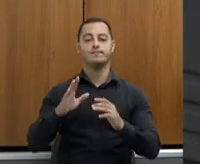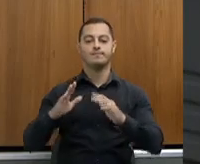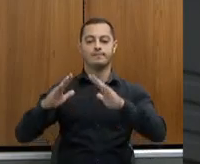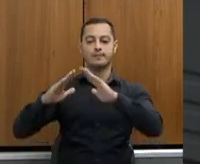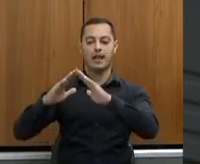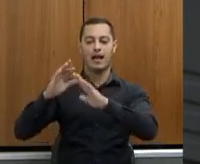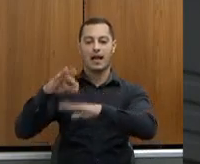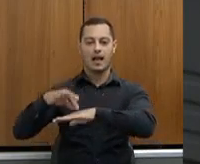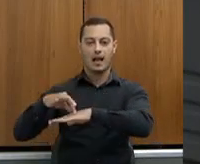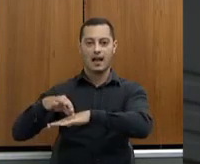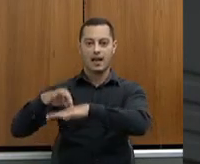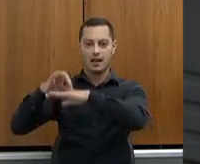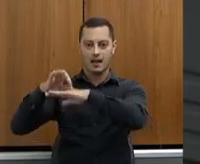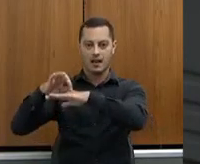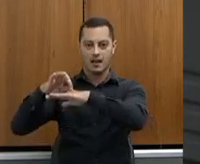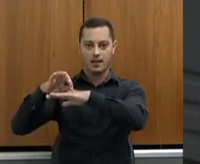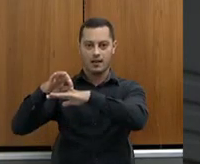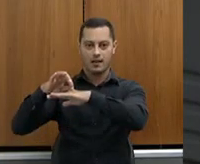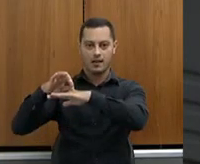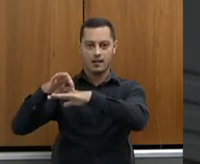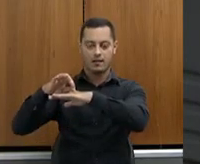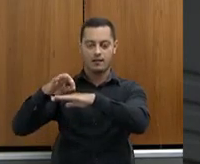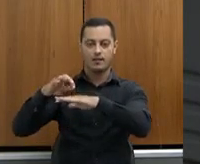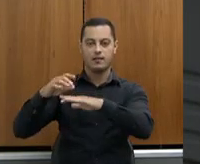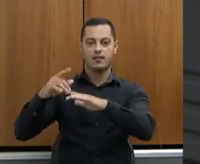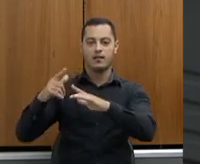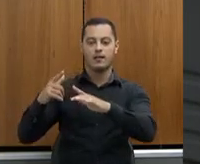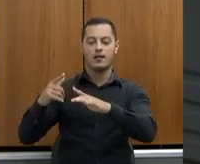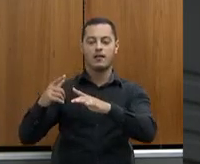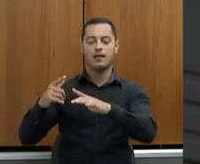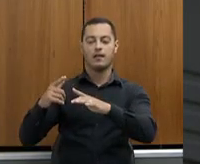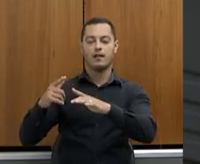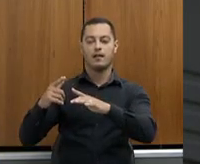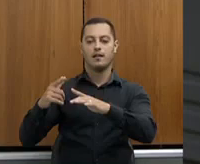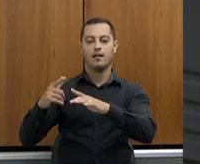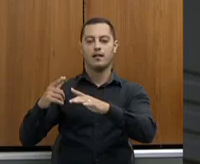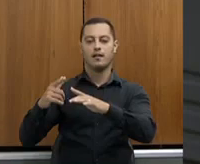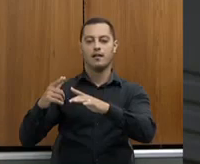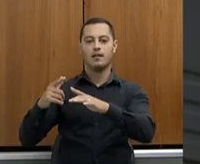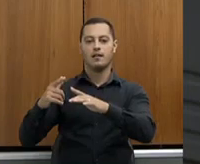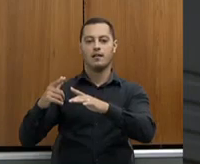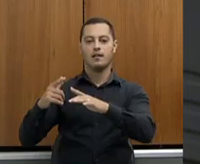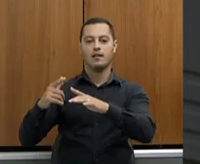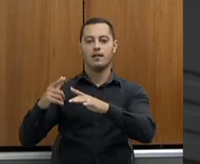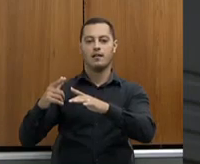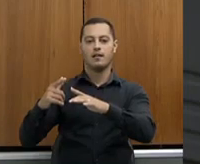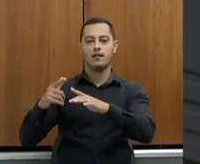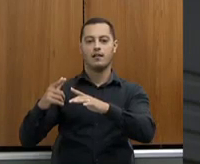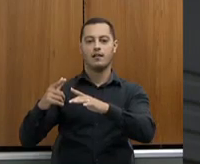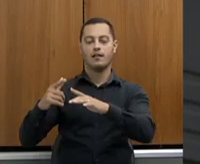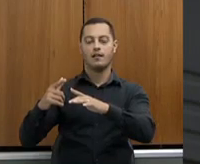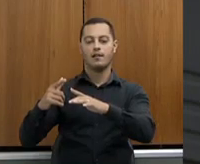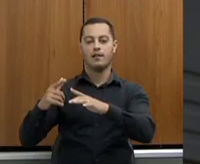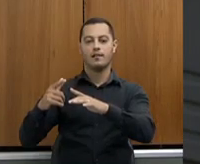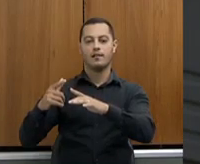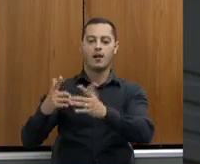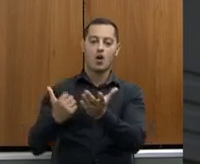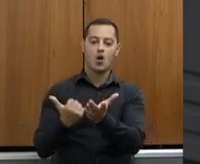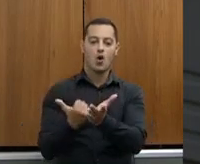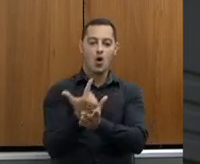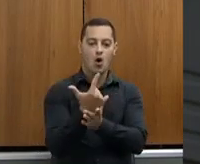para poder tirar em torno de meia grama de carne que se tira daquele local que vacinou, que fica ali